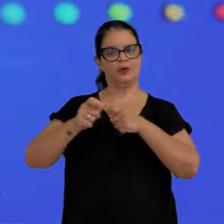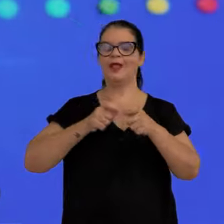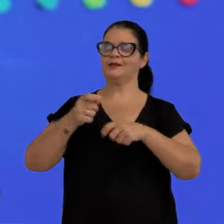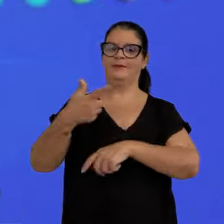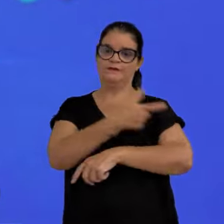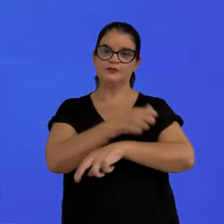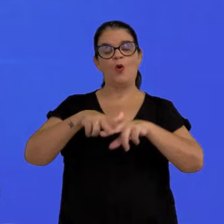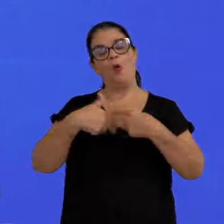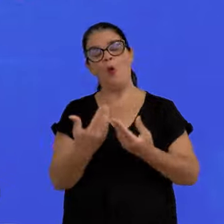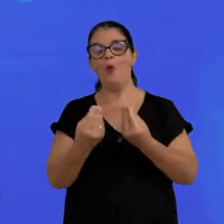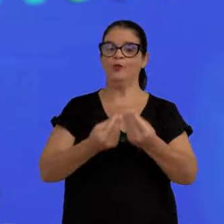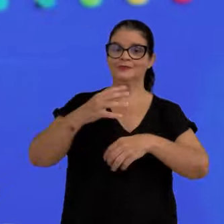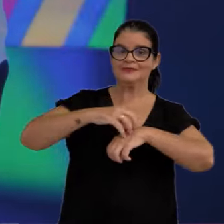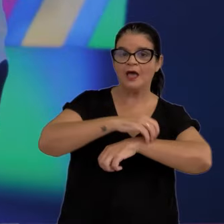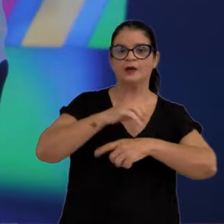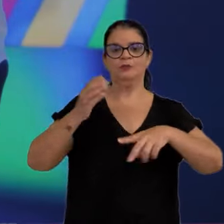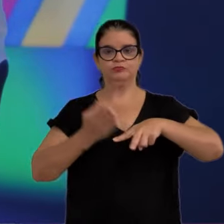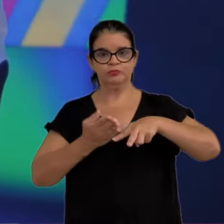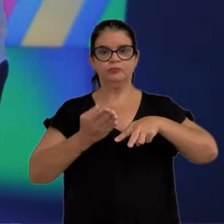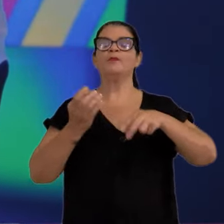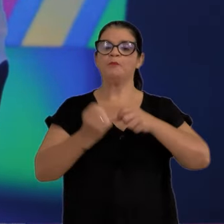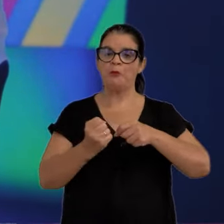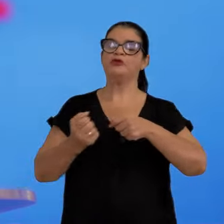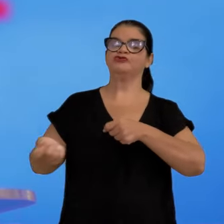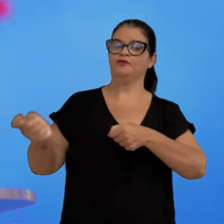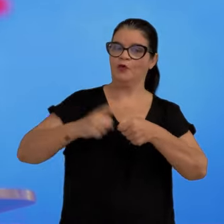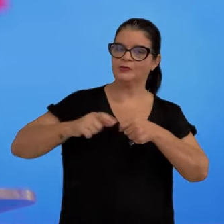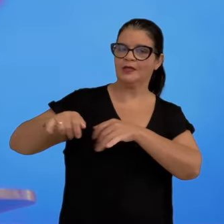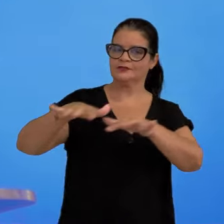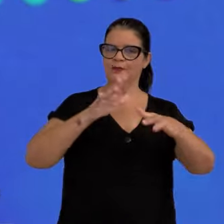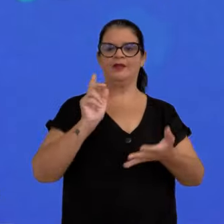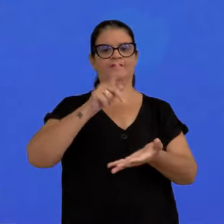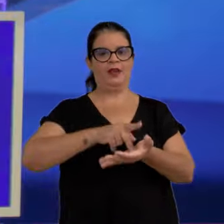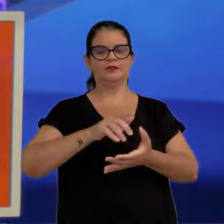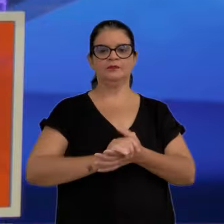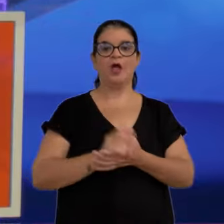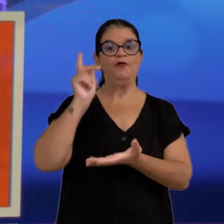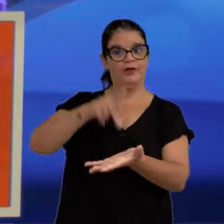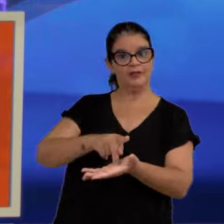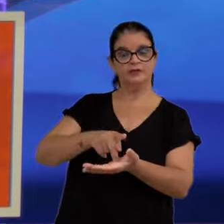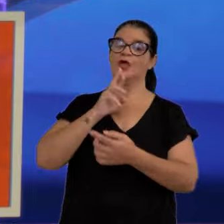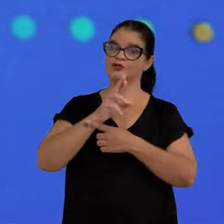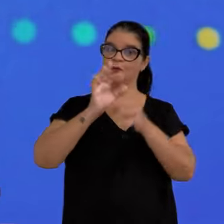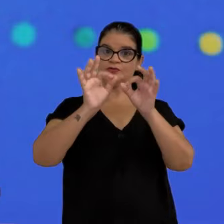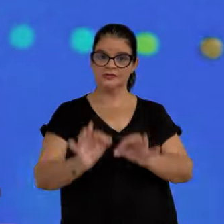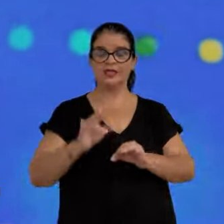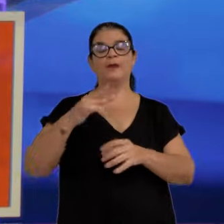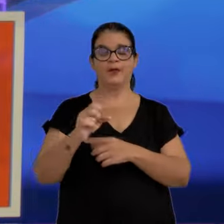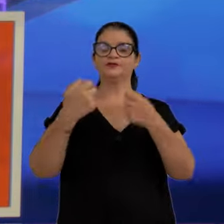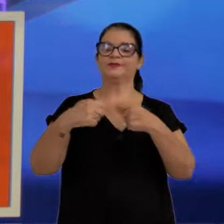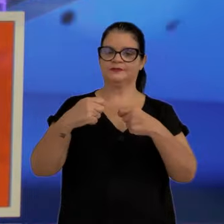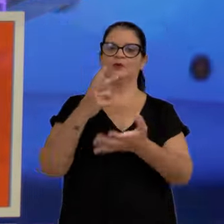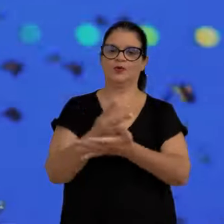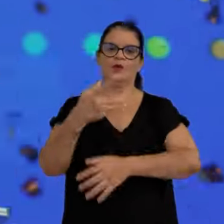Doenças controladas pela vacinação, como sarampo e paralisia infantil, podem voltar a se espalhar. Quatro participantes. Verdade. Resposta